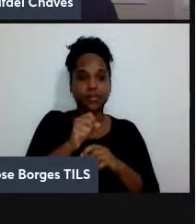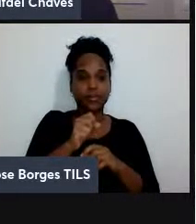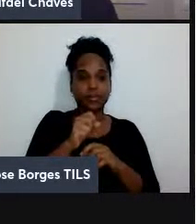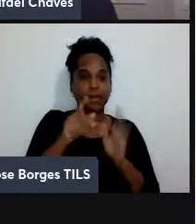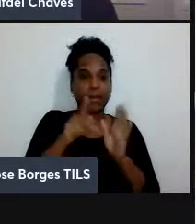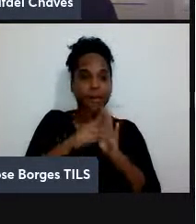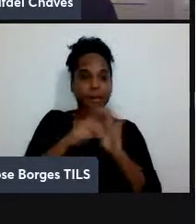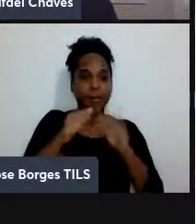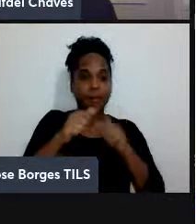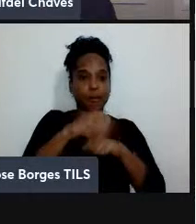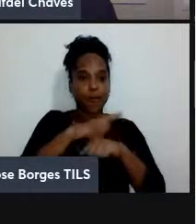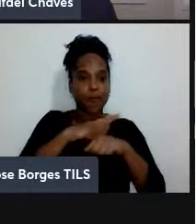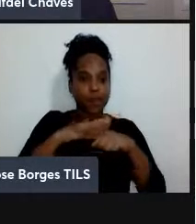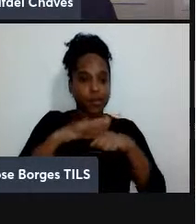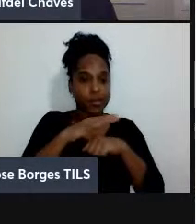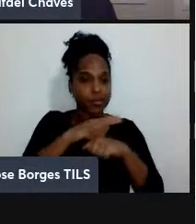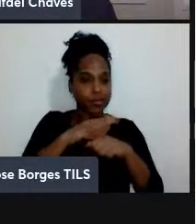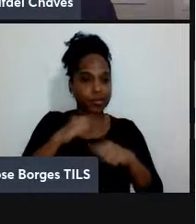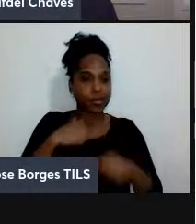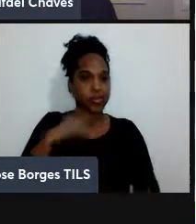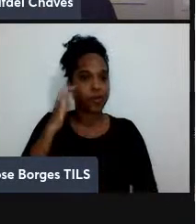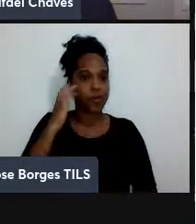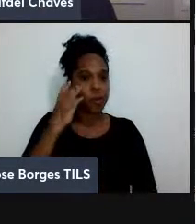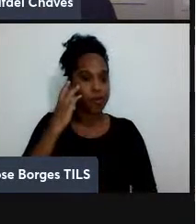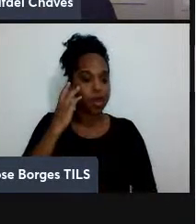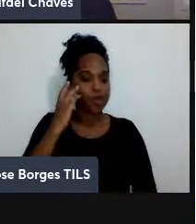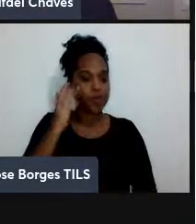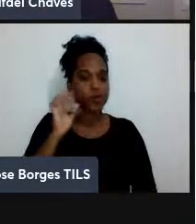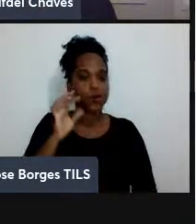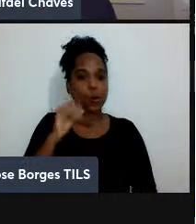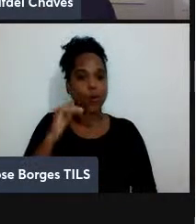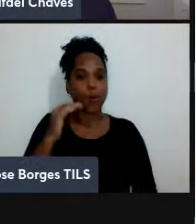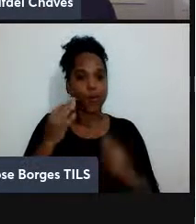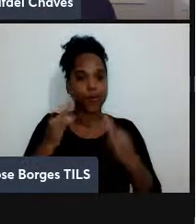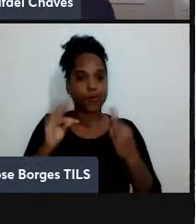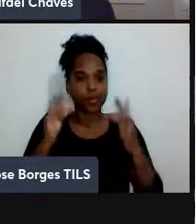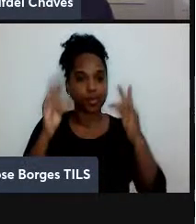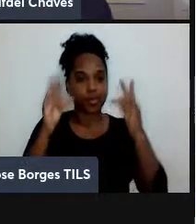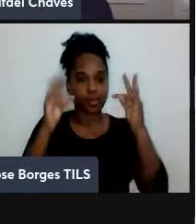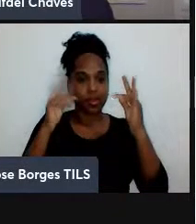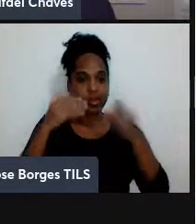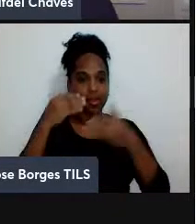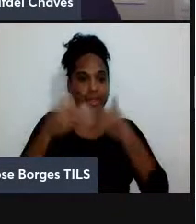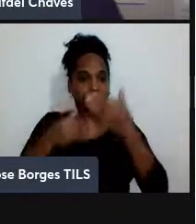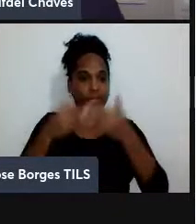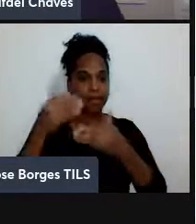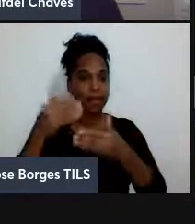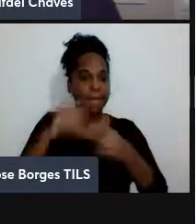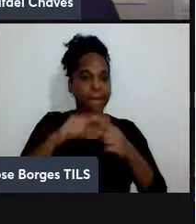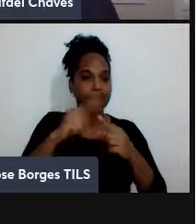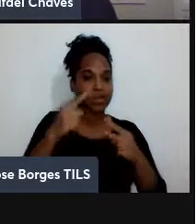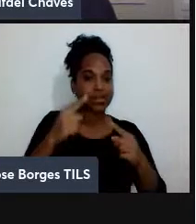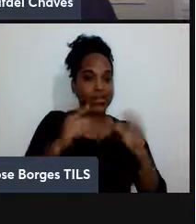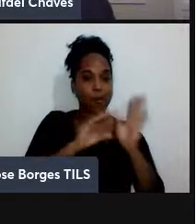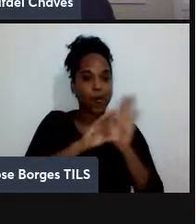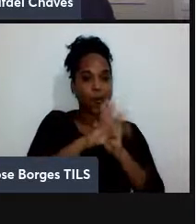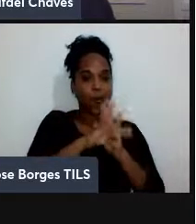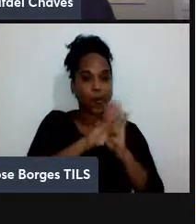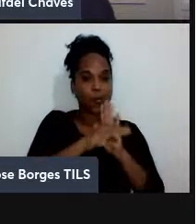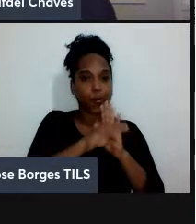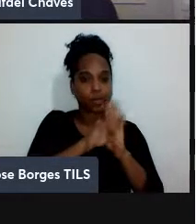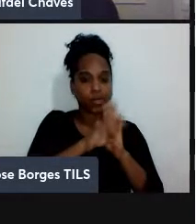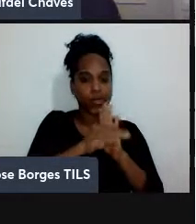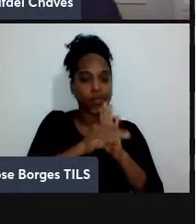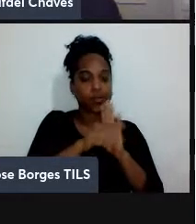então assim eu acho que não é o avanço tecnológico em si mas é o avanço conceitual e esse